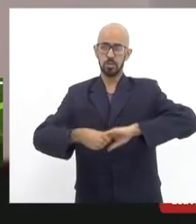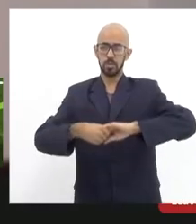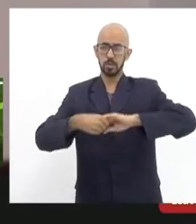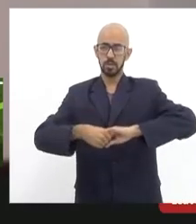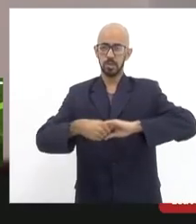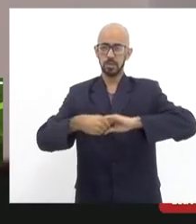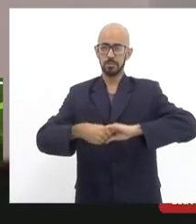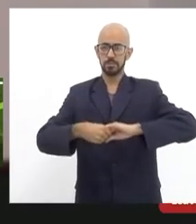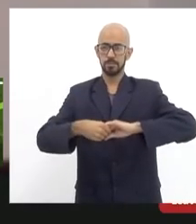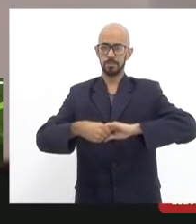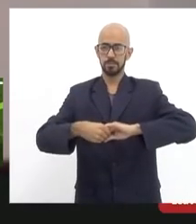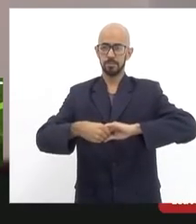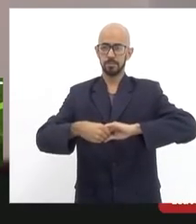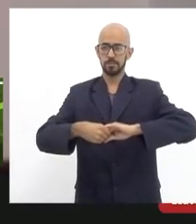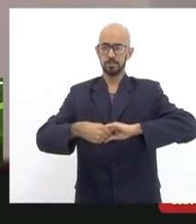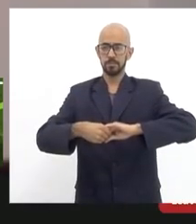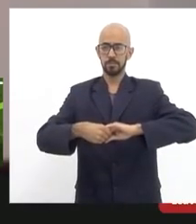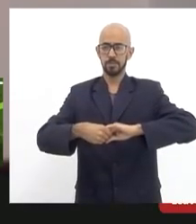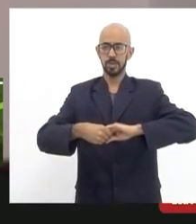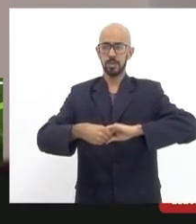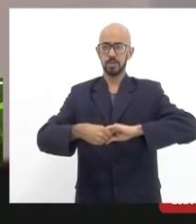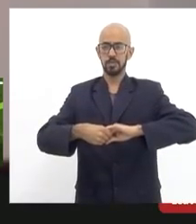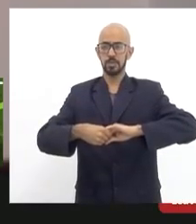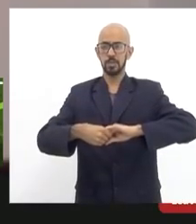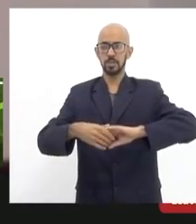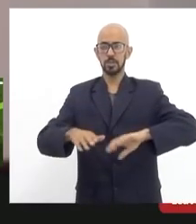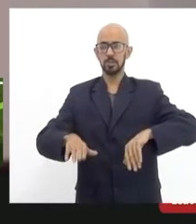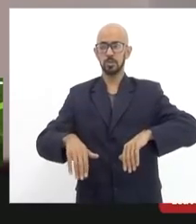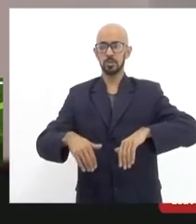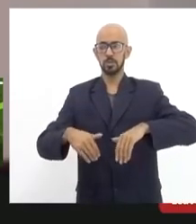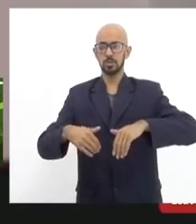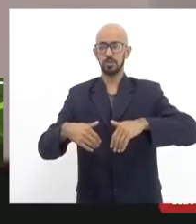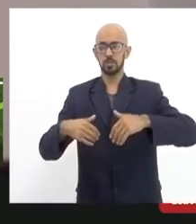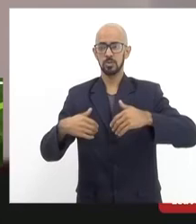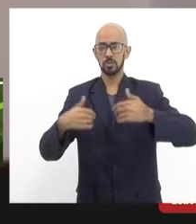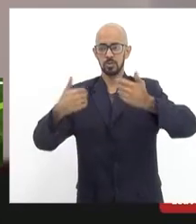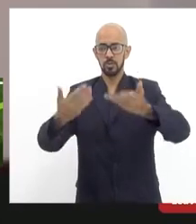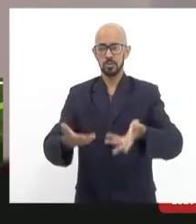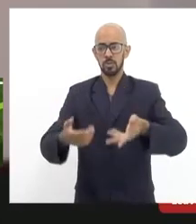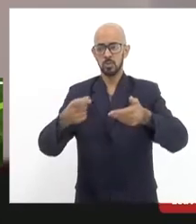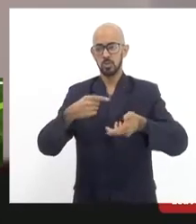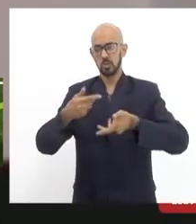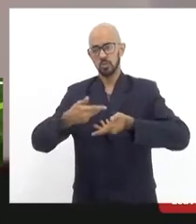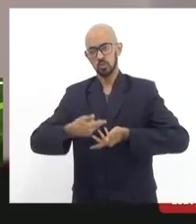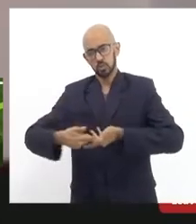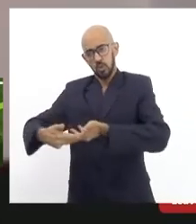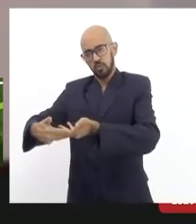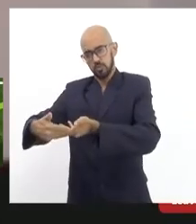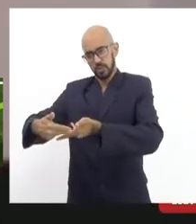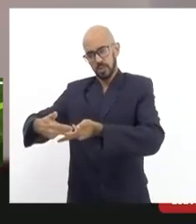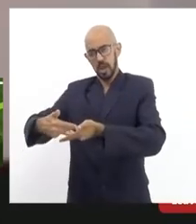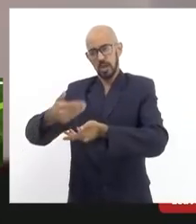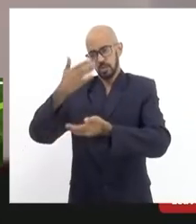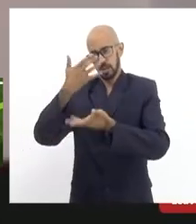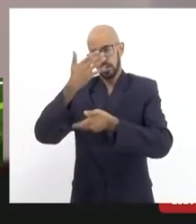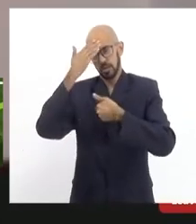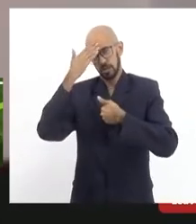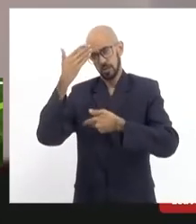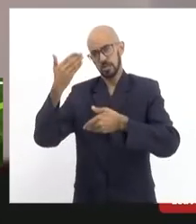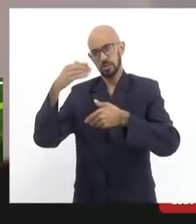também ativamente vem nos chamando para essa audiência e também para